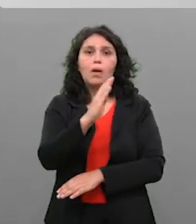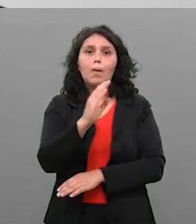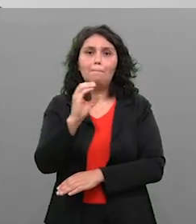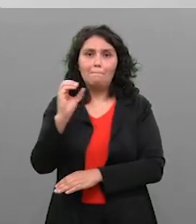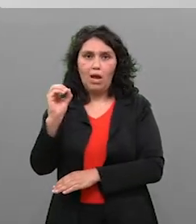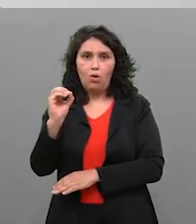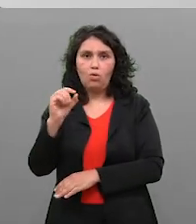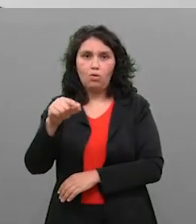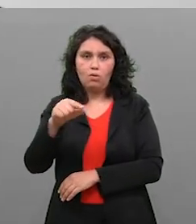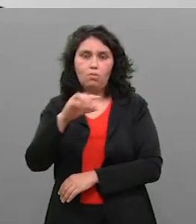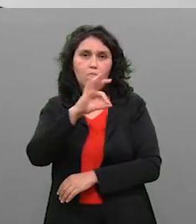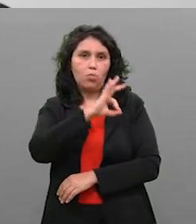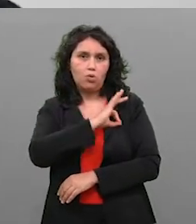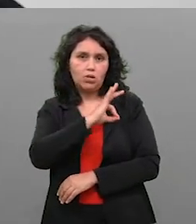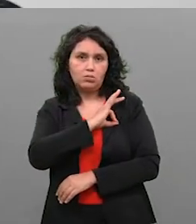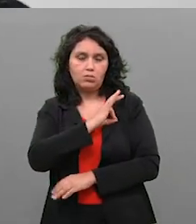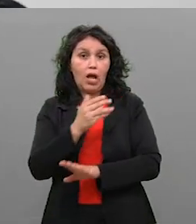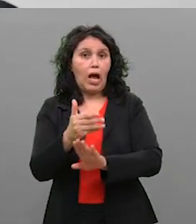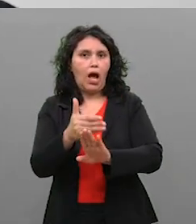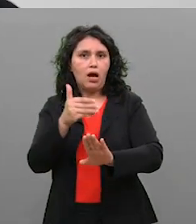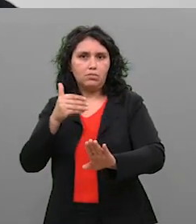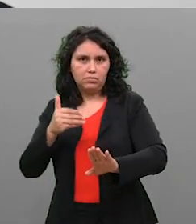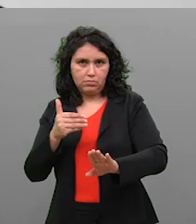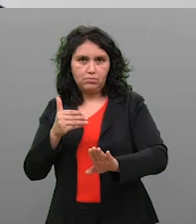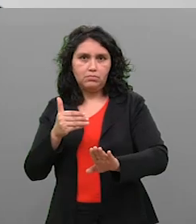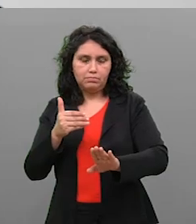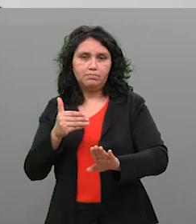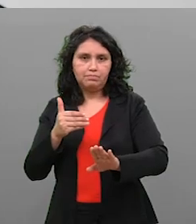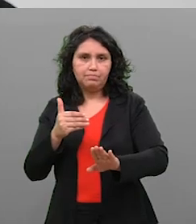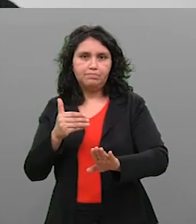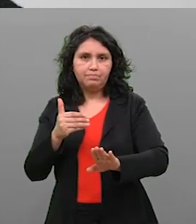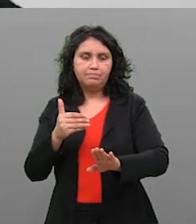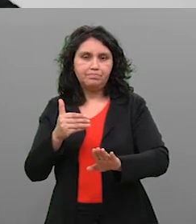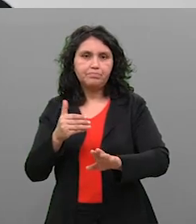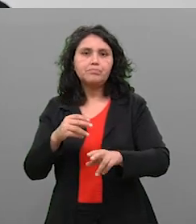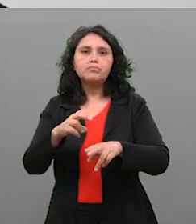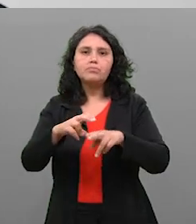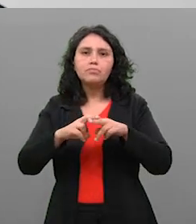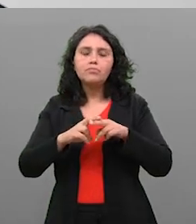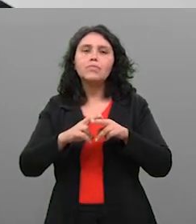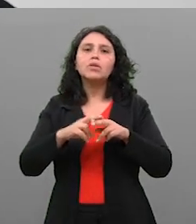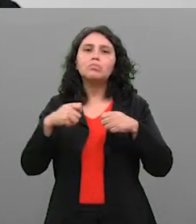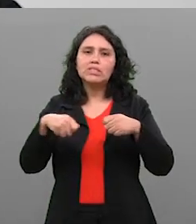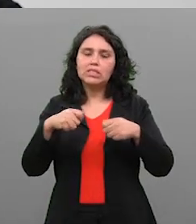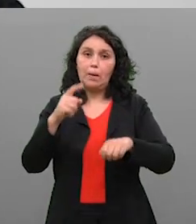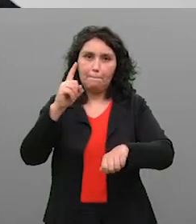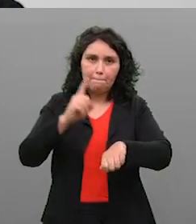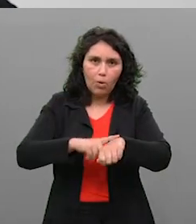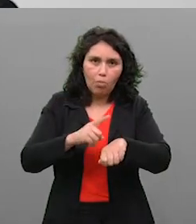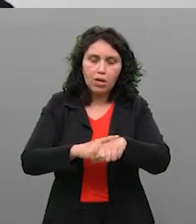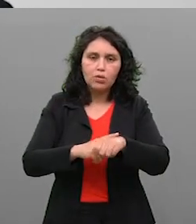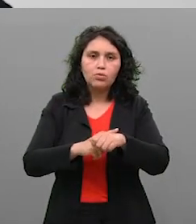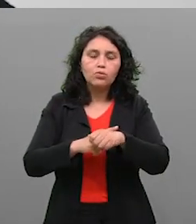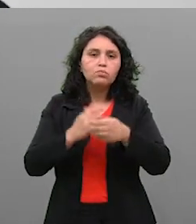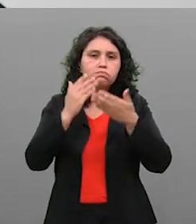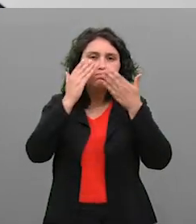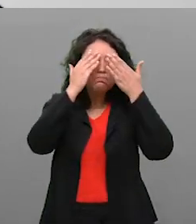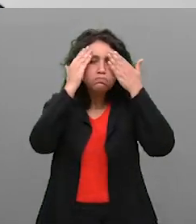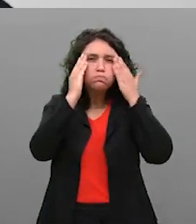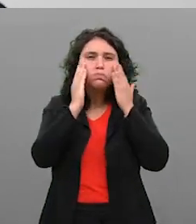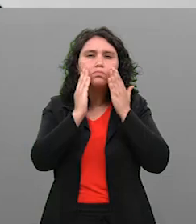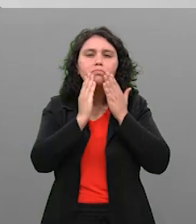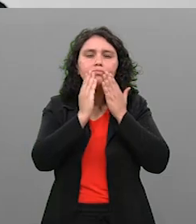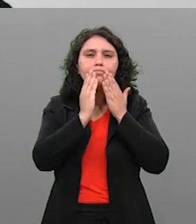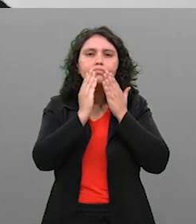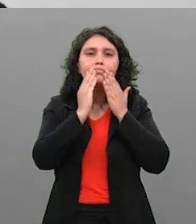faça um boletim de ocorrência antes de atender esse paciente. Então, fica bem complicado. Então, essa pessoa tem que ter a capacidade de